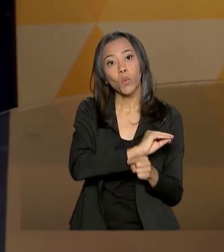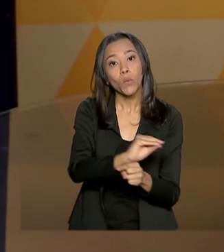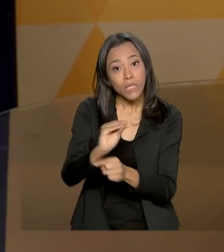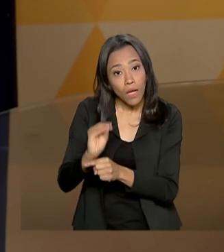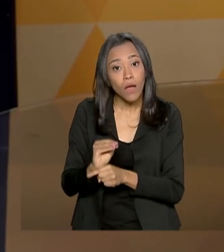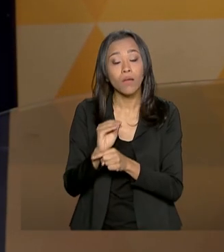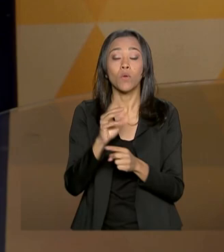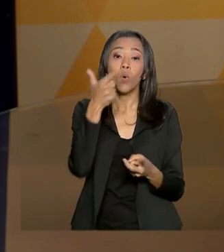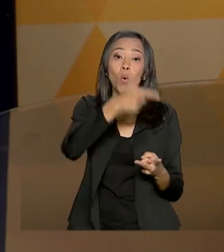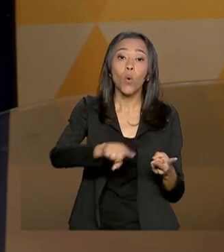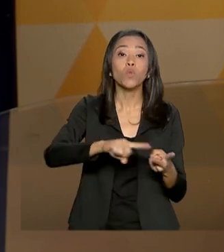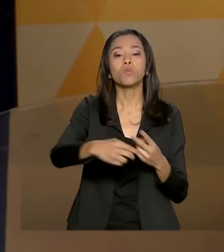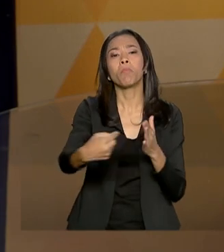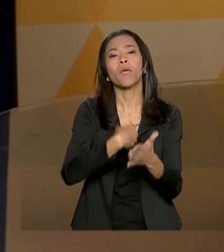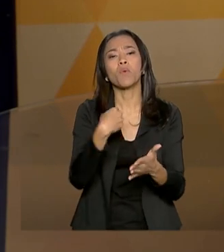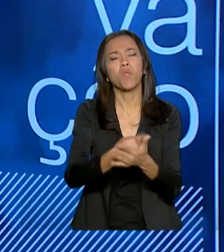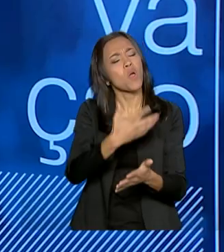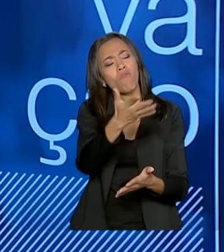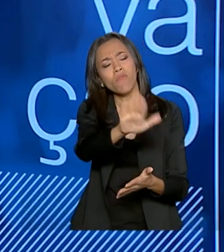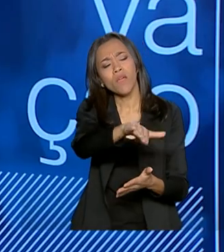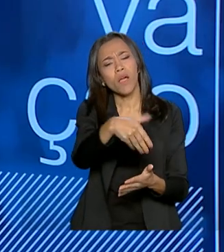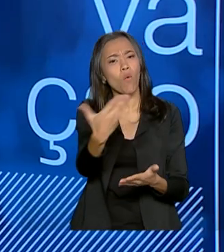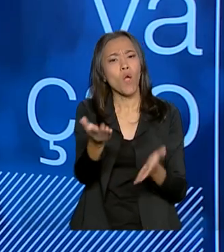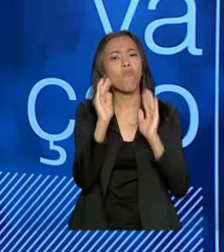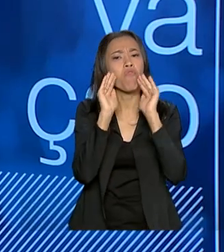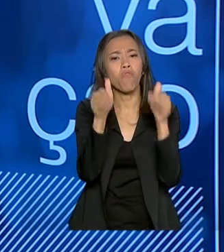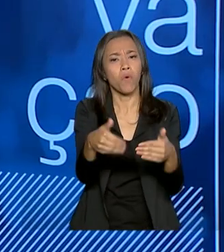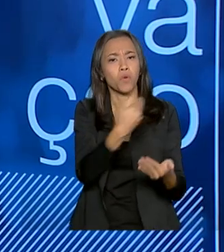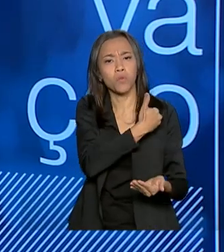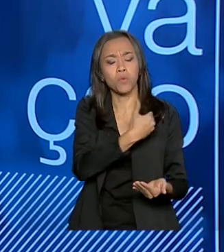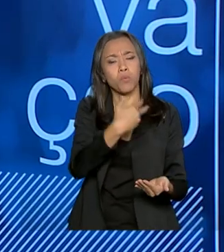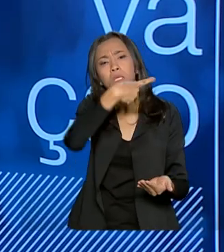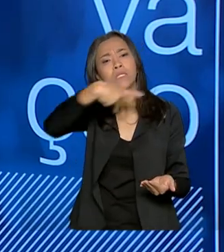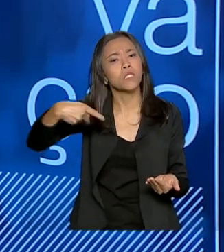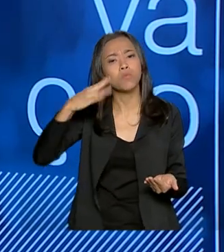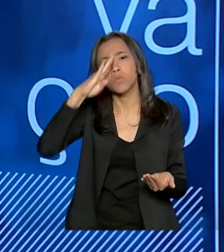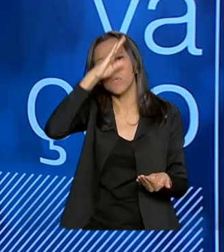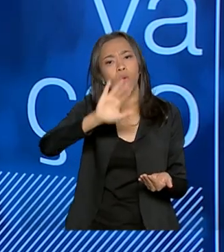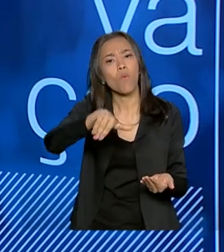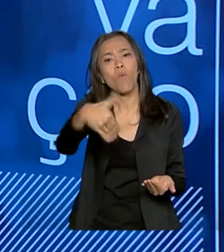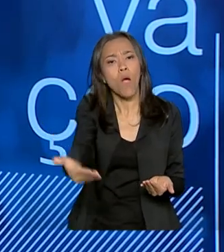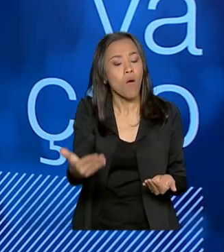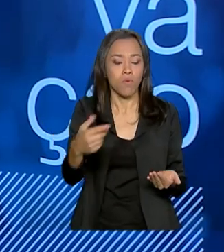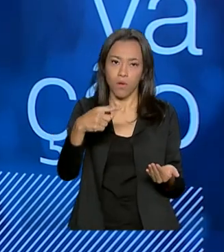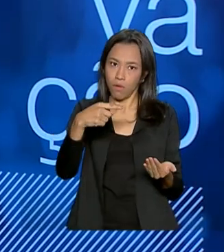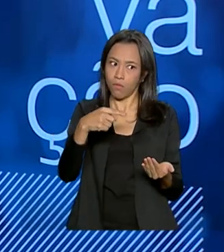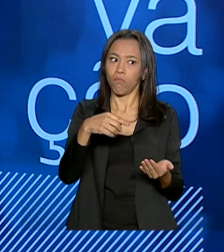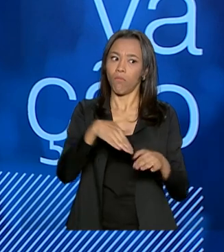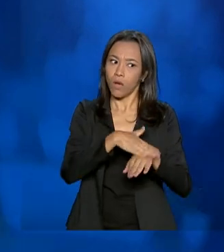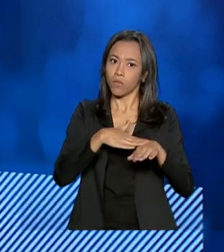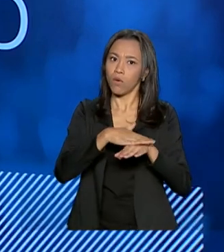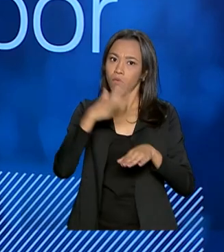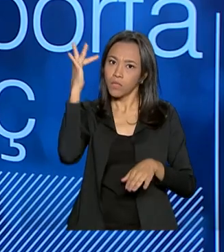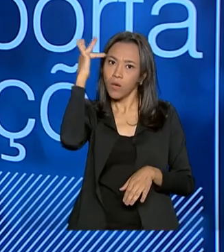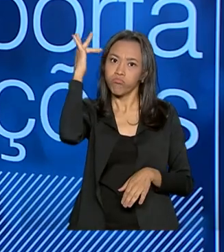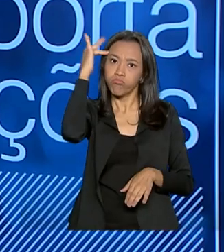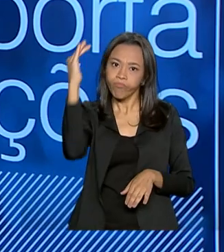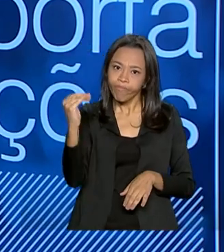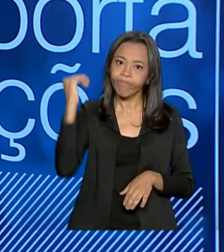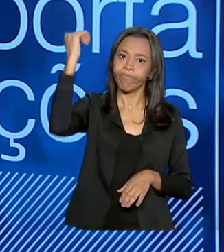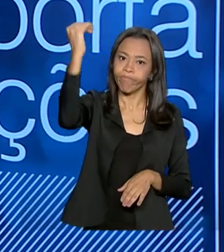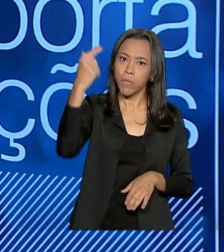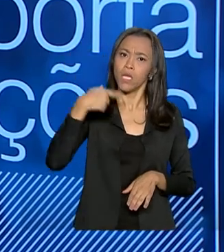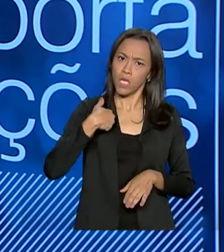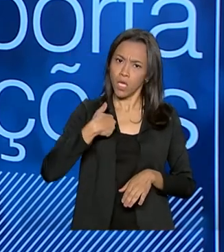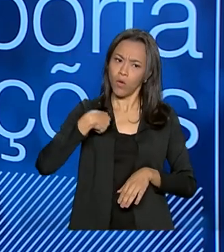qual é o foco do governo do presidente Bolsonaro, né? Então, tem sido sempre diálogos de alto nível e onde eu procuro passar o